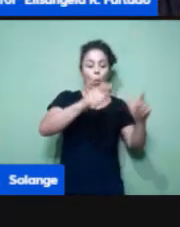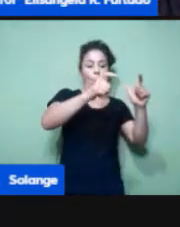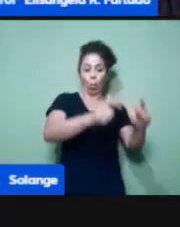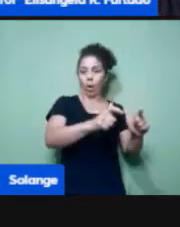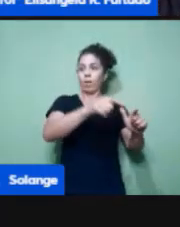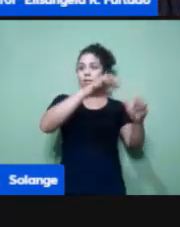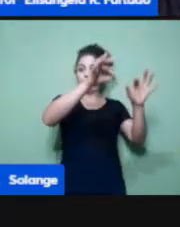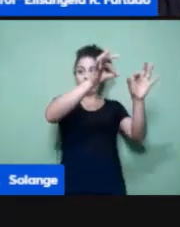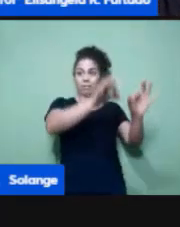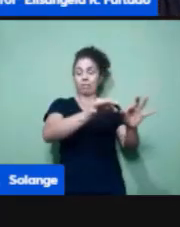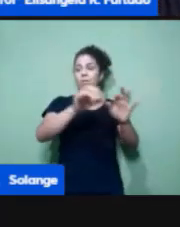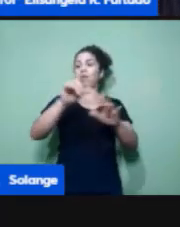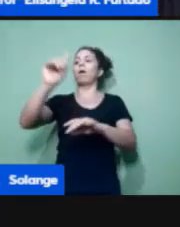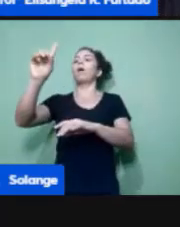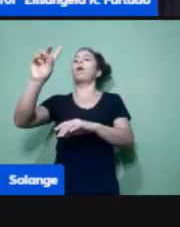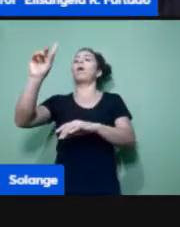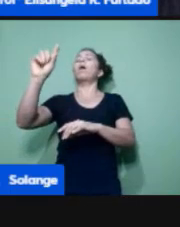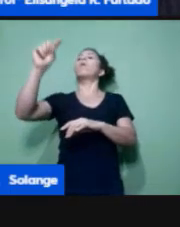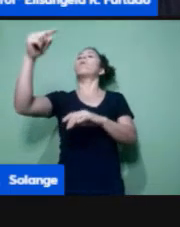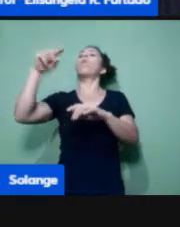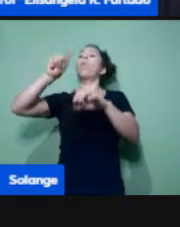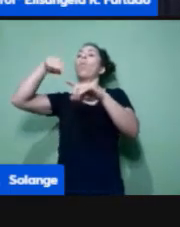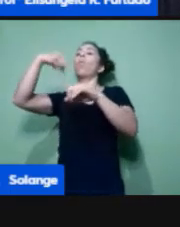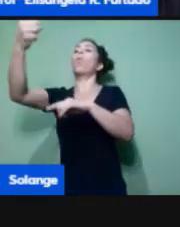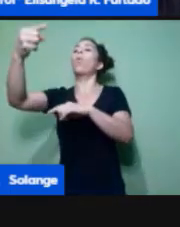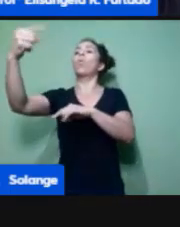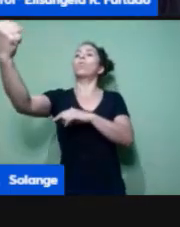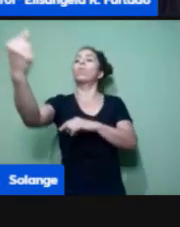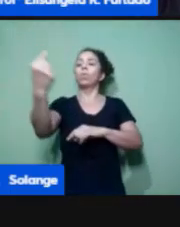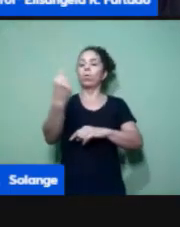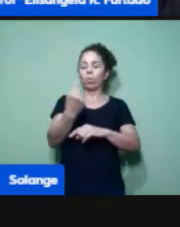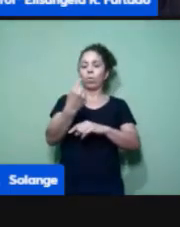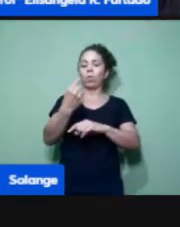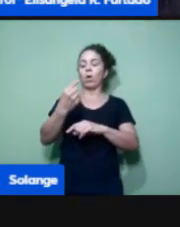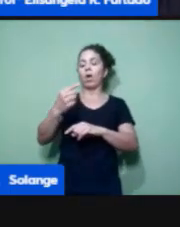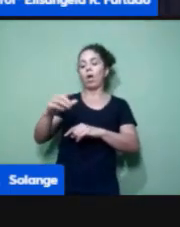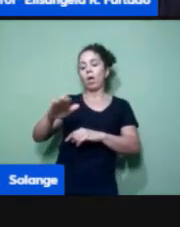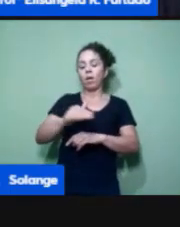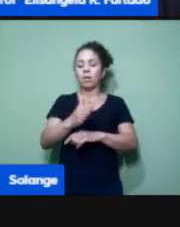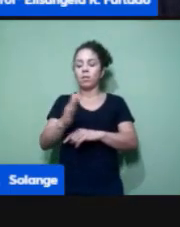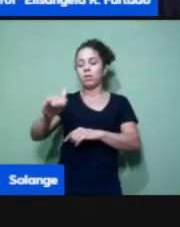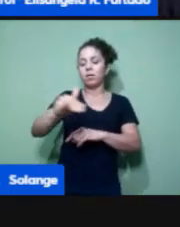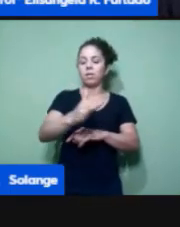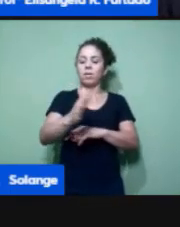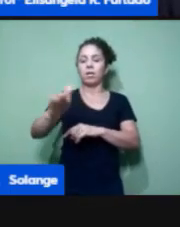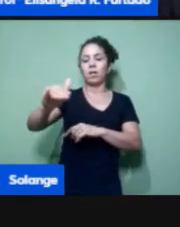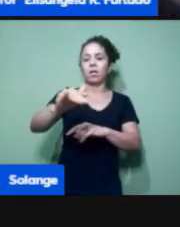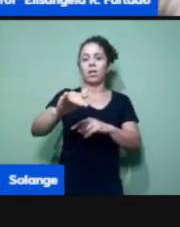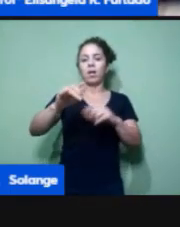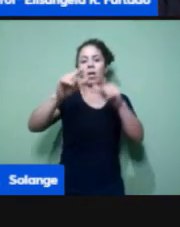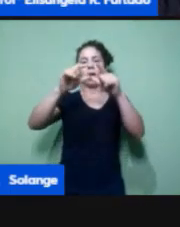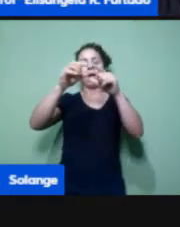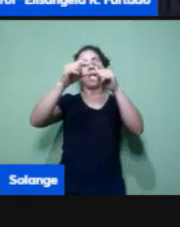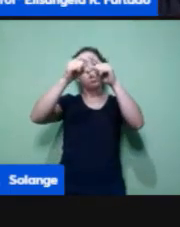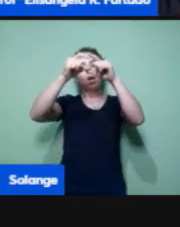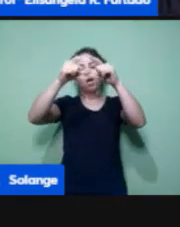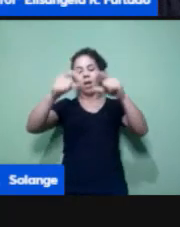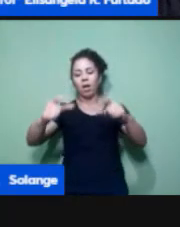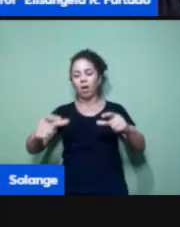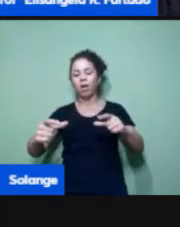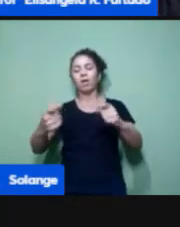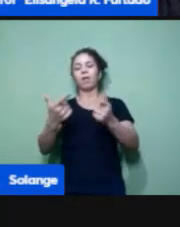Aí, depois você vai fazer um zigue-zague no cone, é a coisa, faz o zigue-zague, volta, vai para o local que